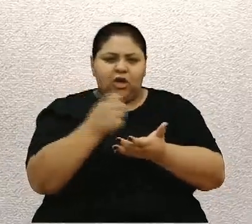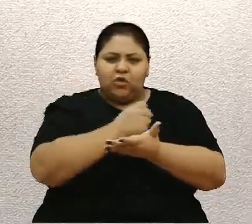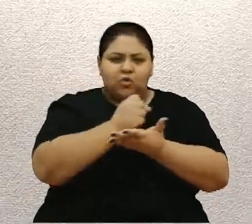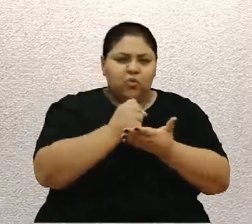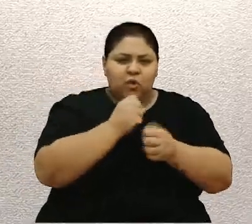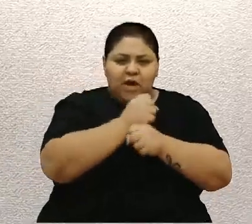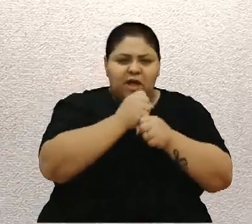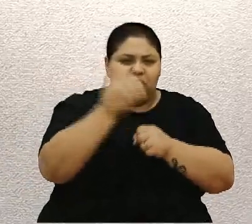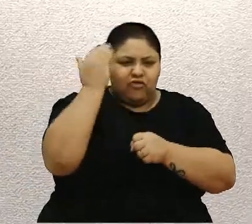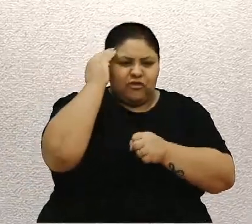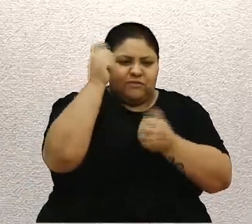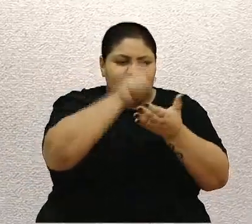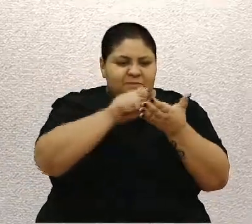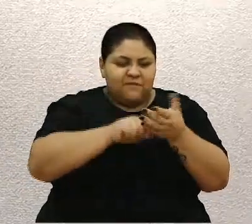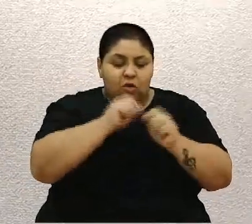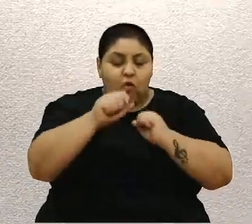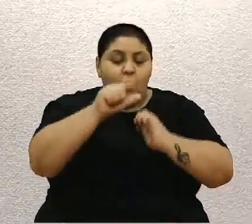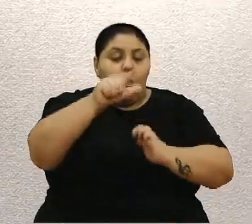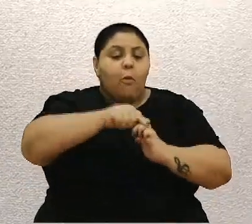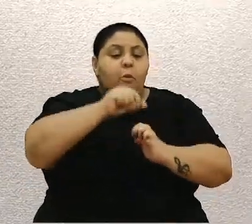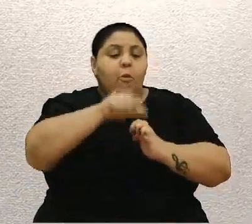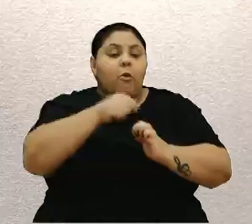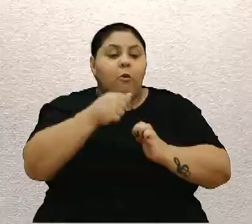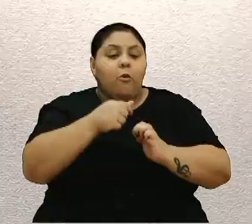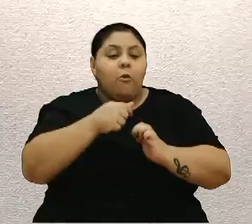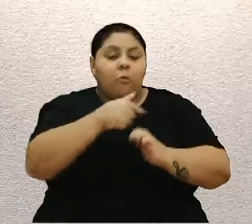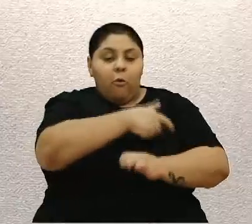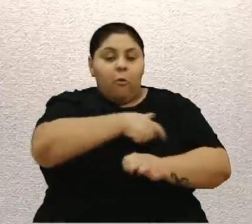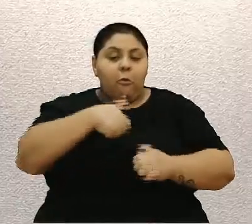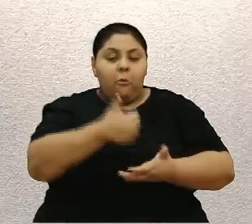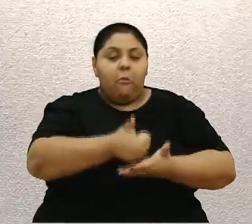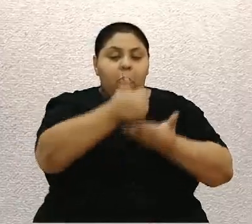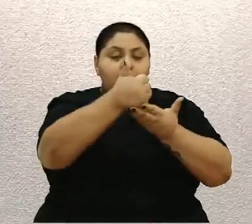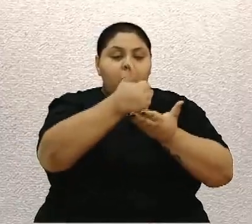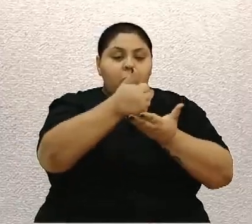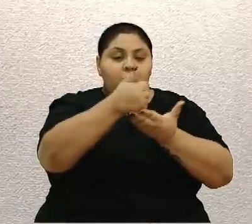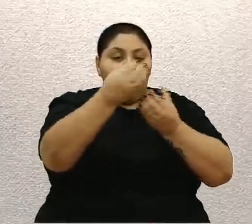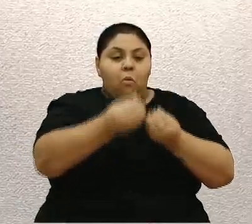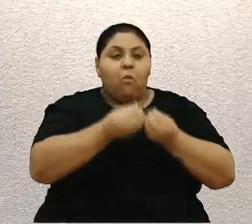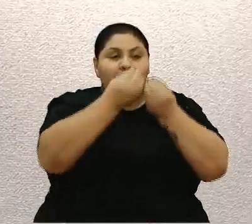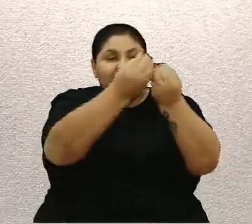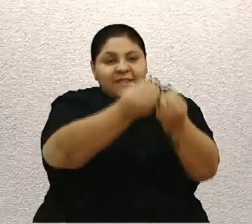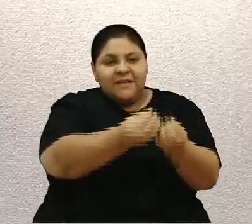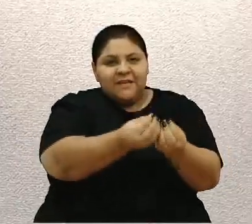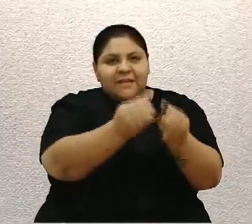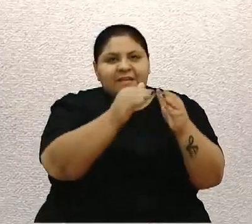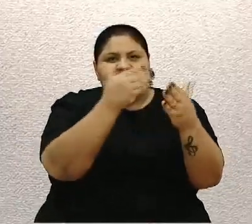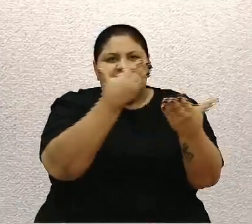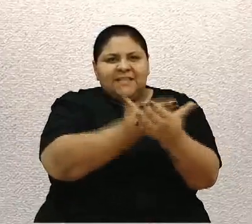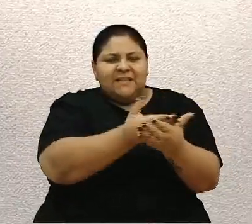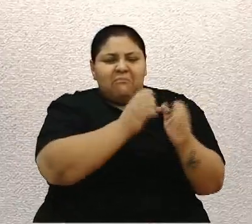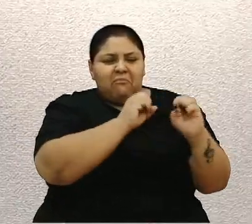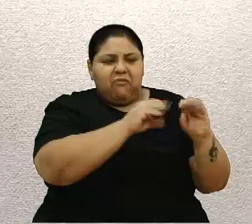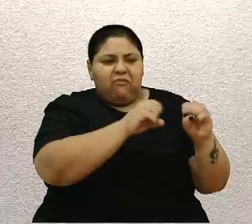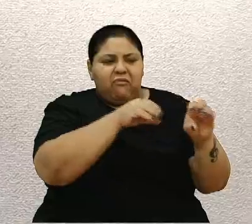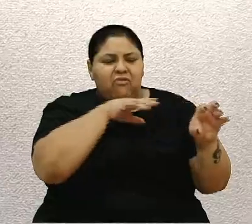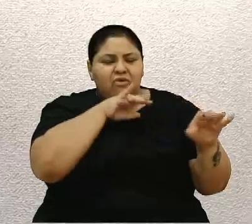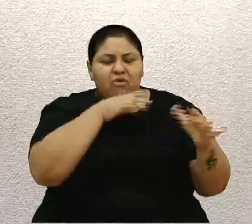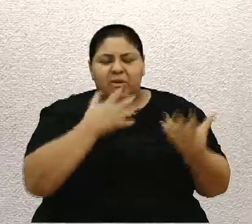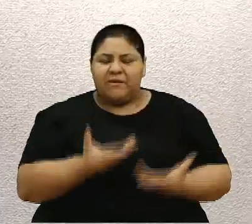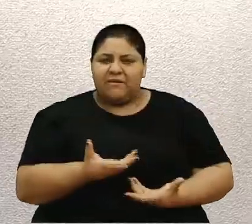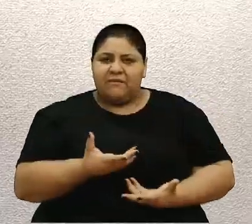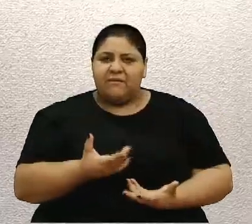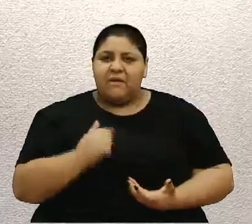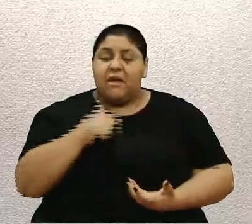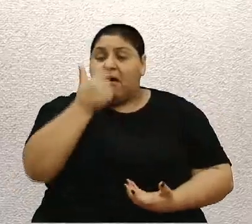empresário vai se interessar em fazer um patrocínio ou fazer uma adoção de uma escola que tenha um ensino dessa qualidade? Então